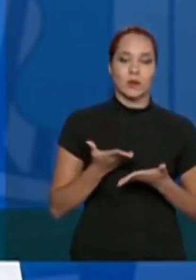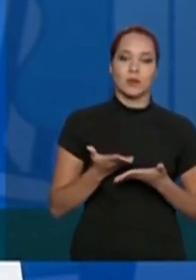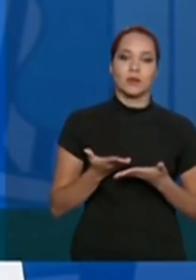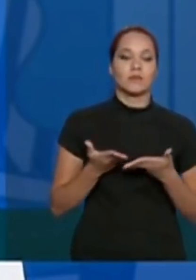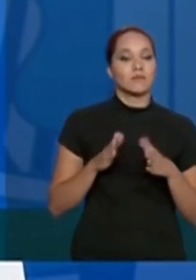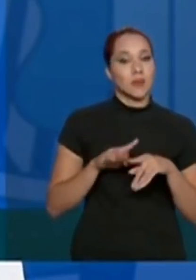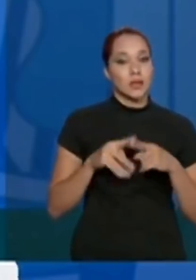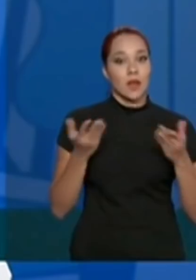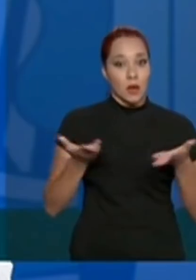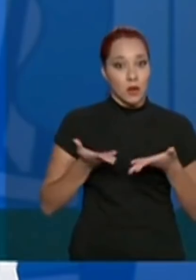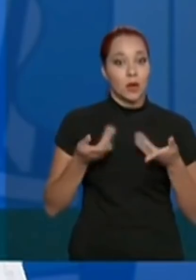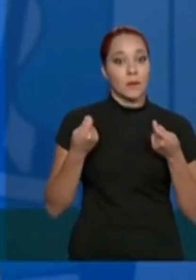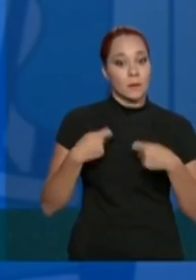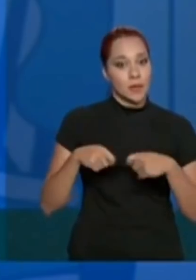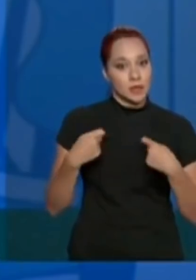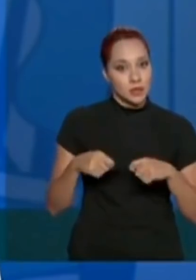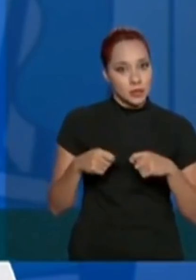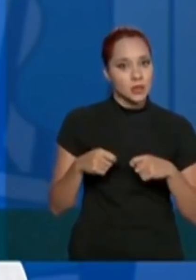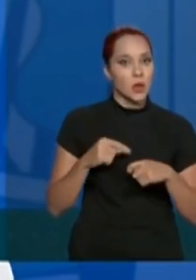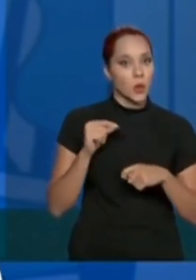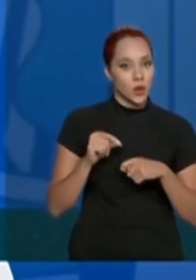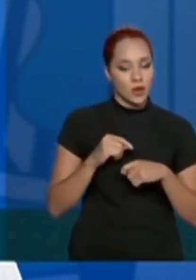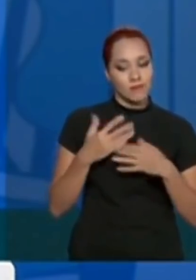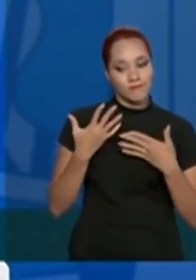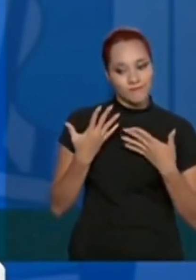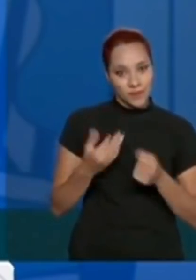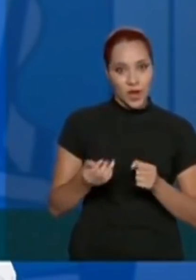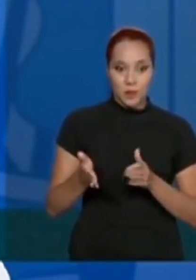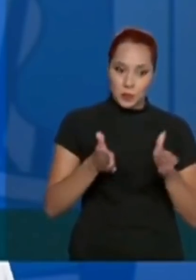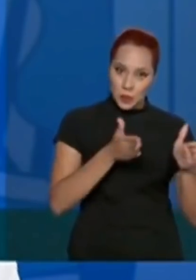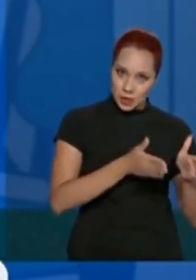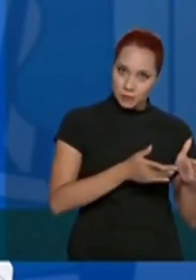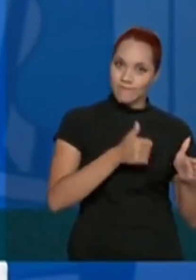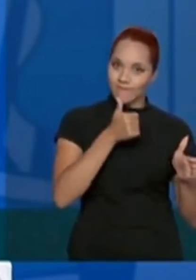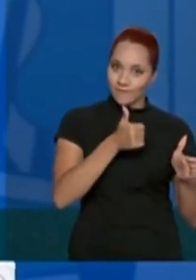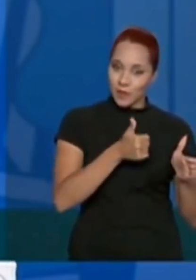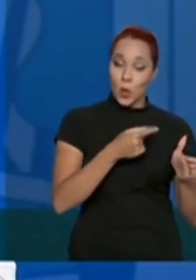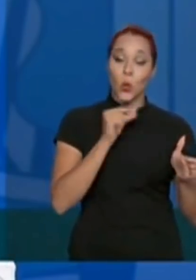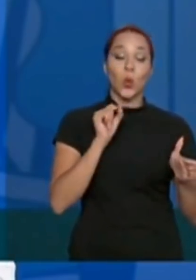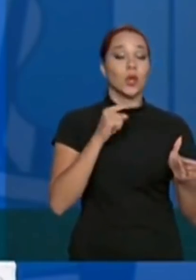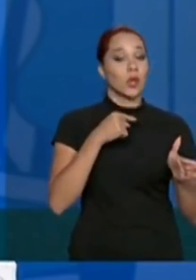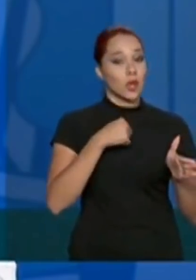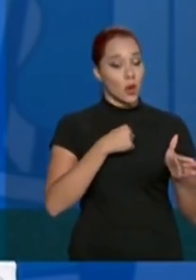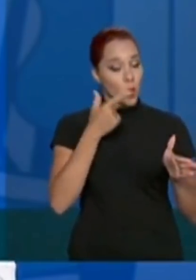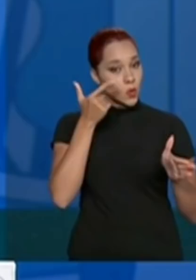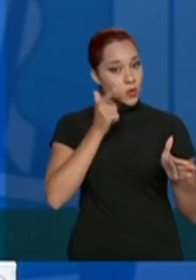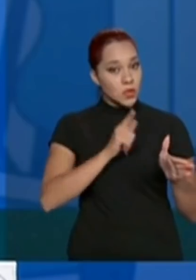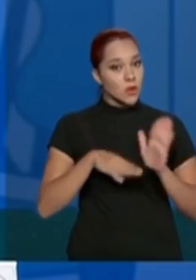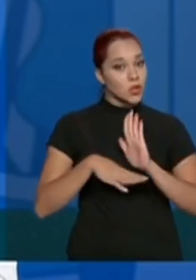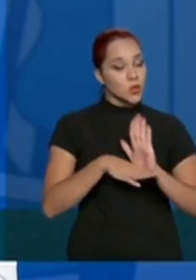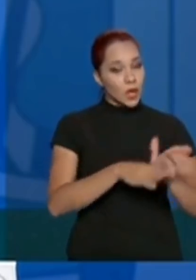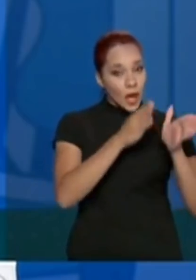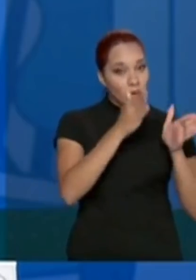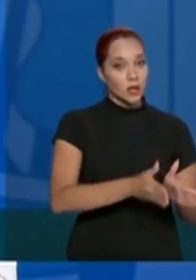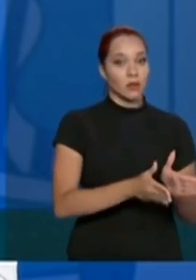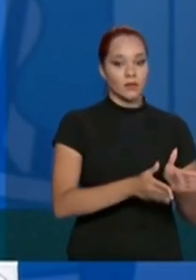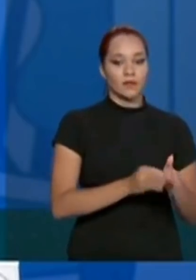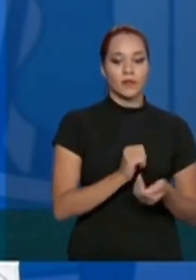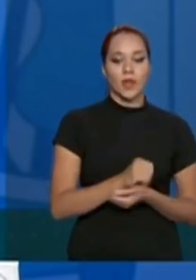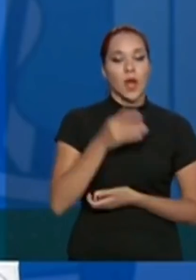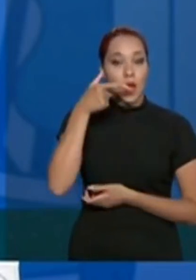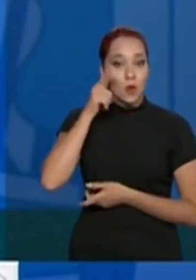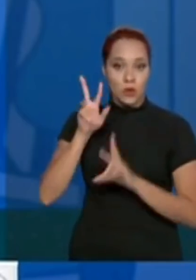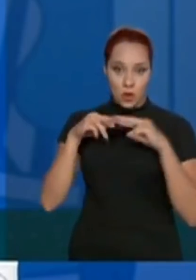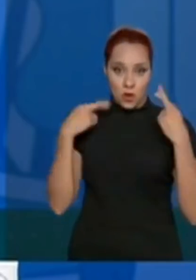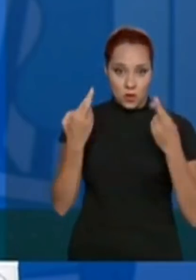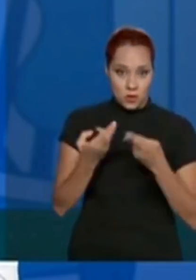precisa ter, vamos por aqui. Aí, tudo bem, o que eu posso oferecer é isso. Não, ontem eu estive na